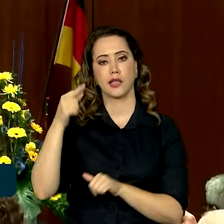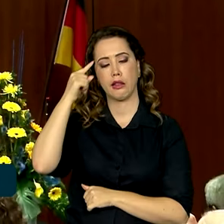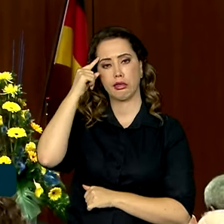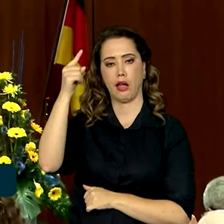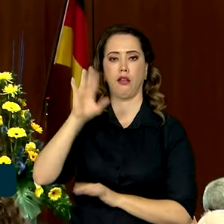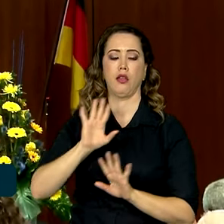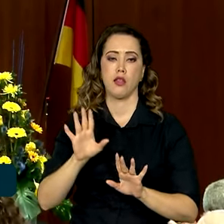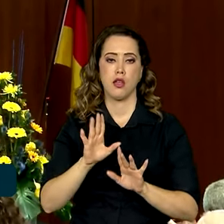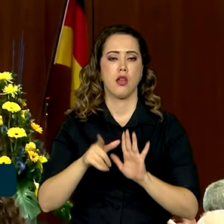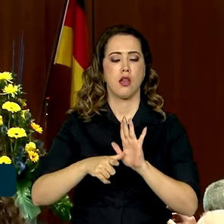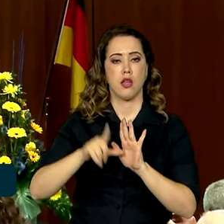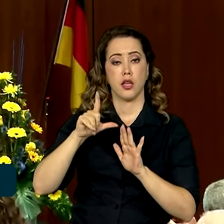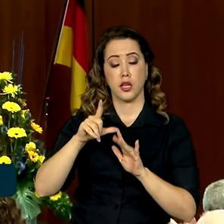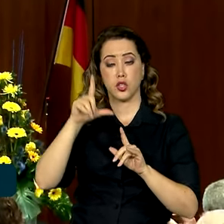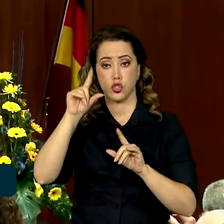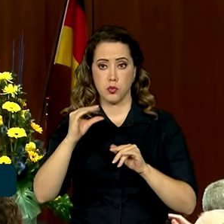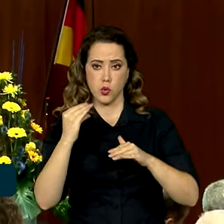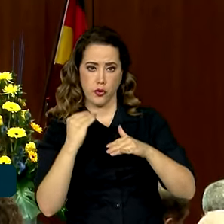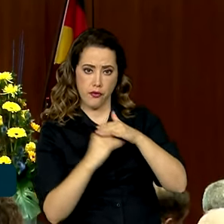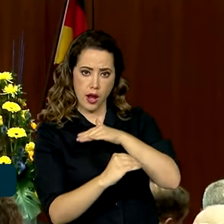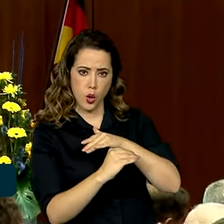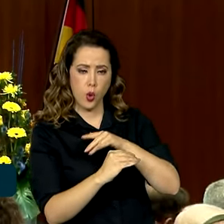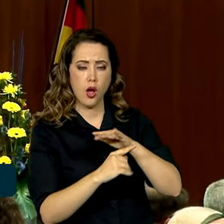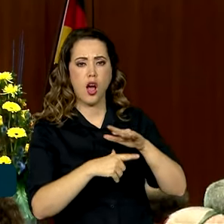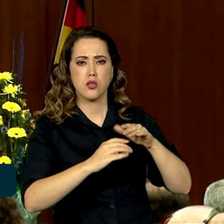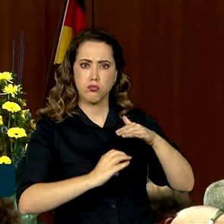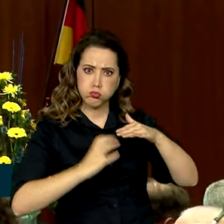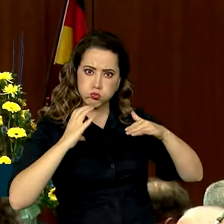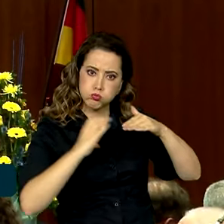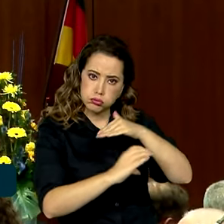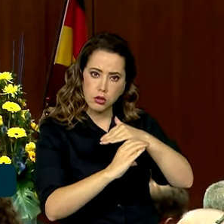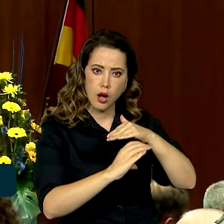diminuindo o aporte que era necessário